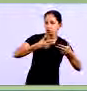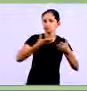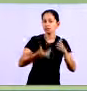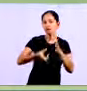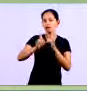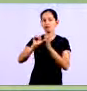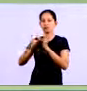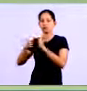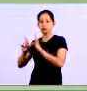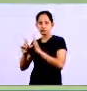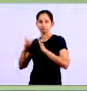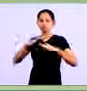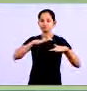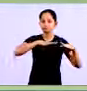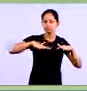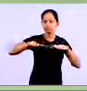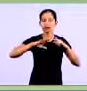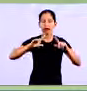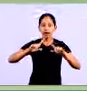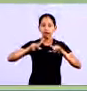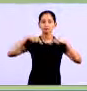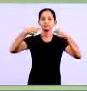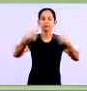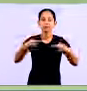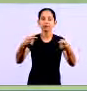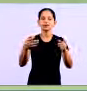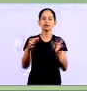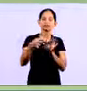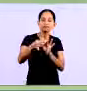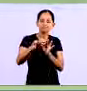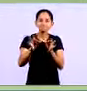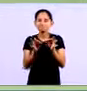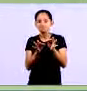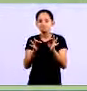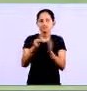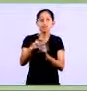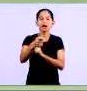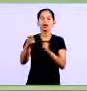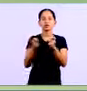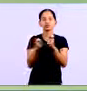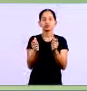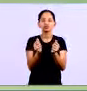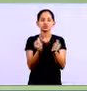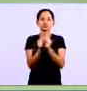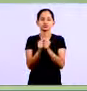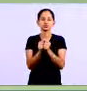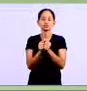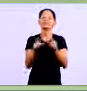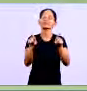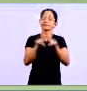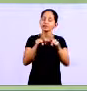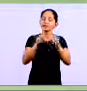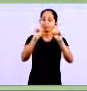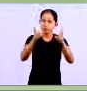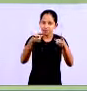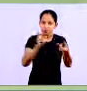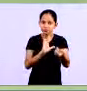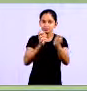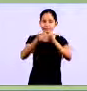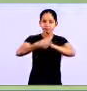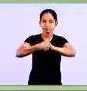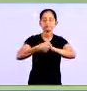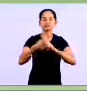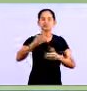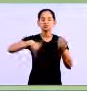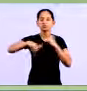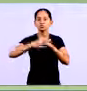ados no nível operacional se ajustem tanto quanto possível aos objetivos previamente estab